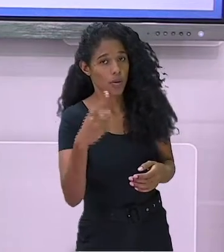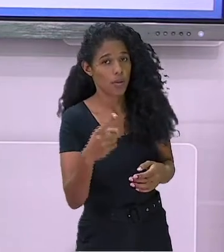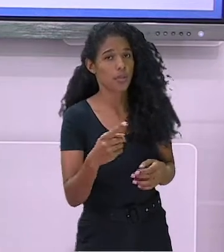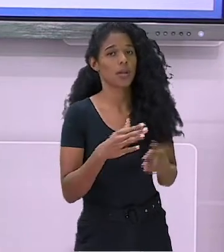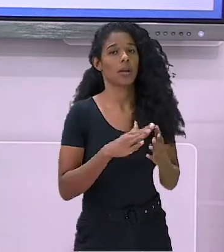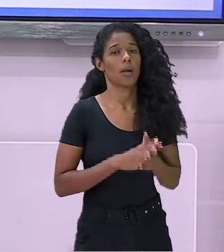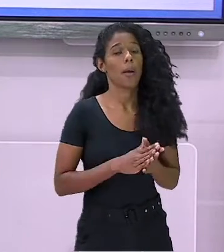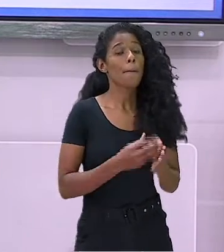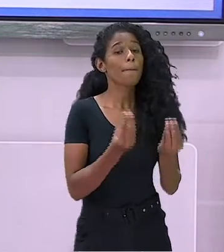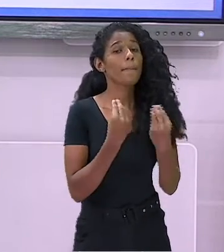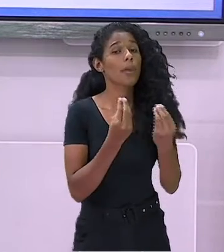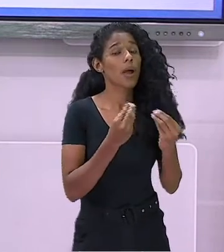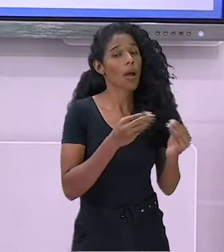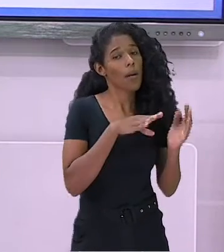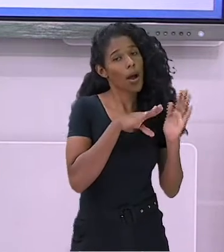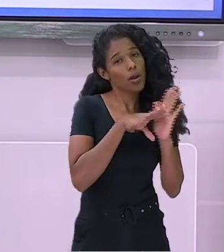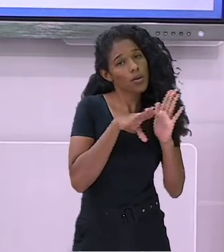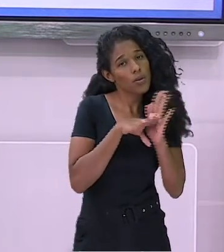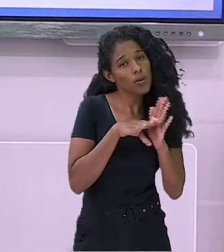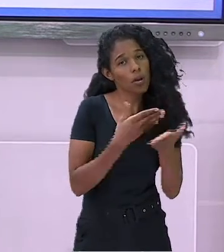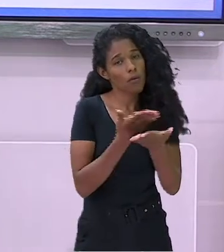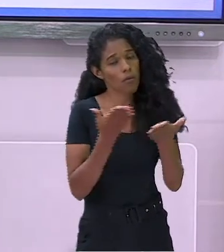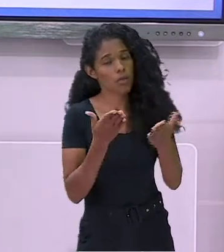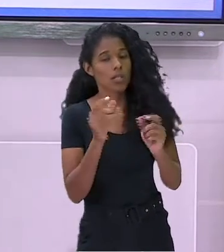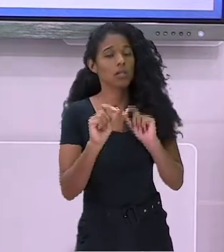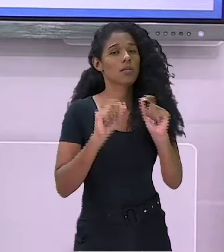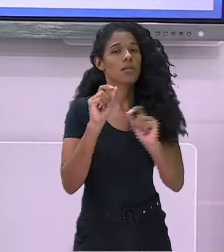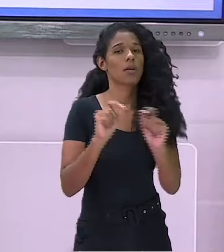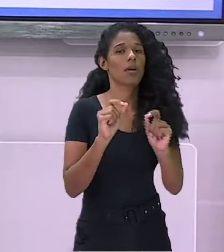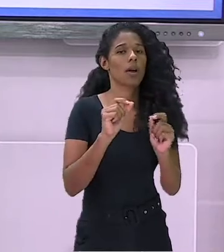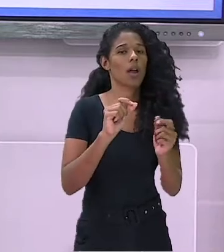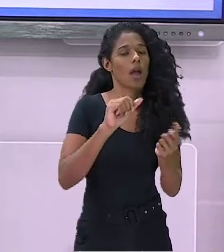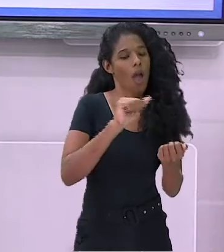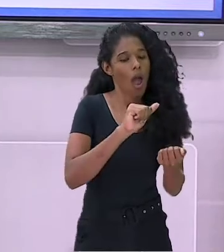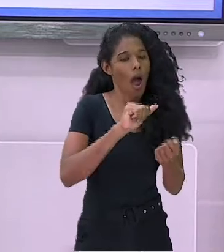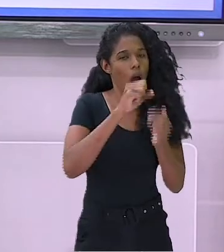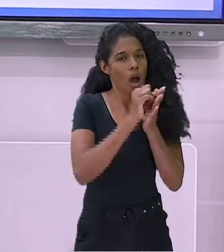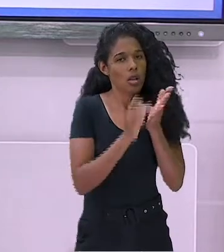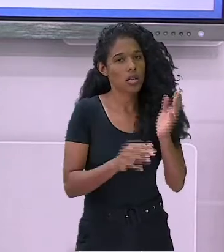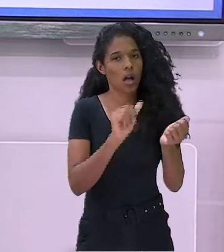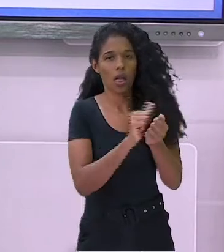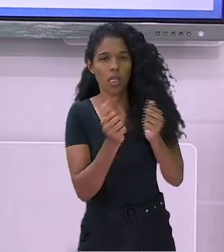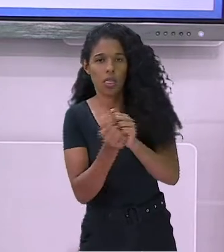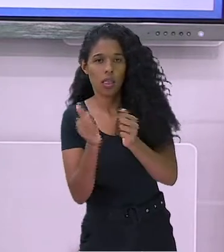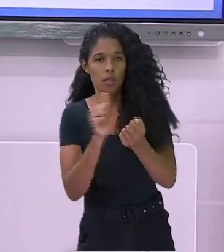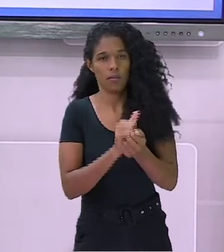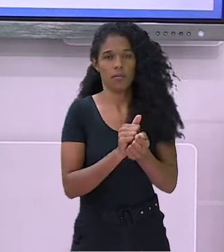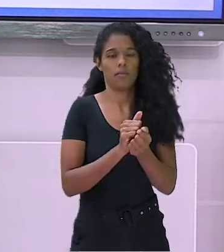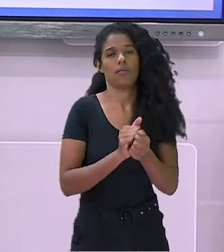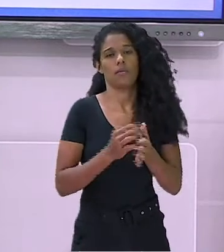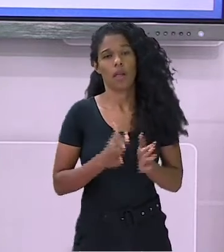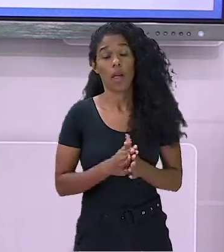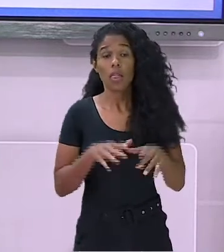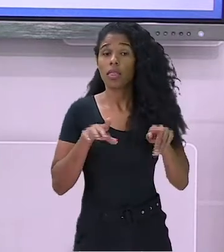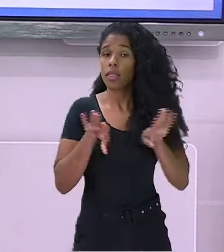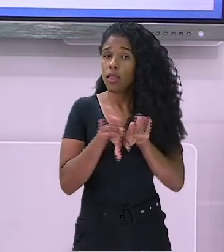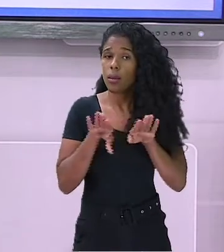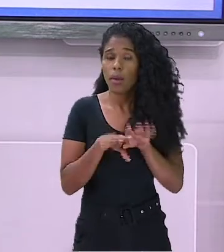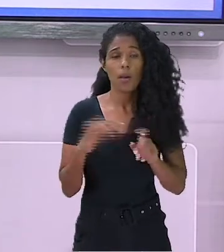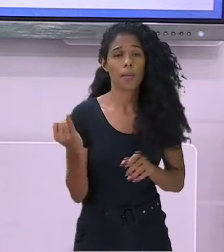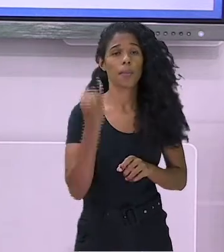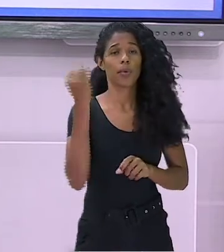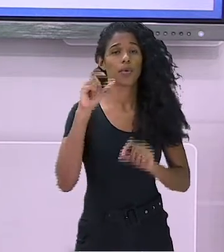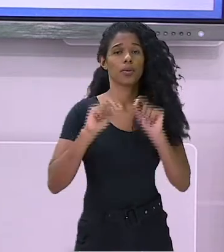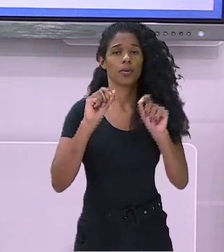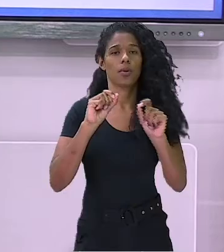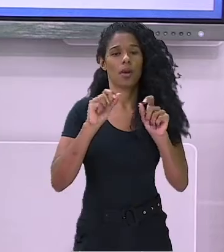família, como trabalhar com seu filho em casa. Tenha um diálogo constante com o professor. Mostre vídeos do